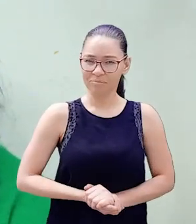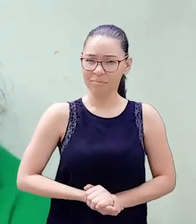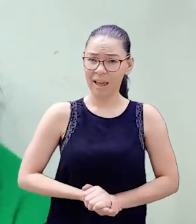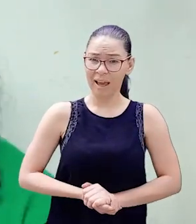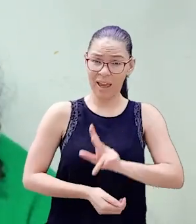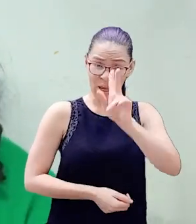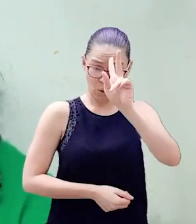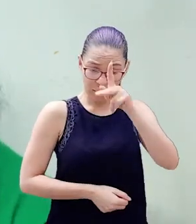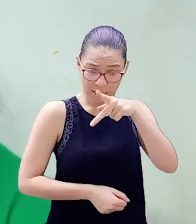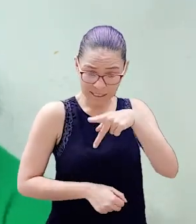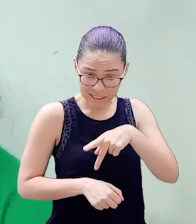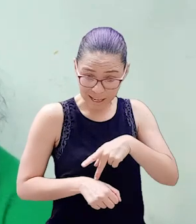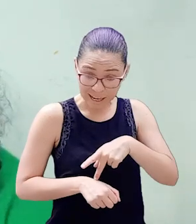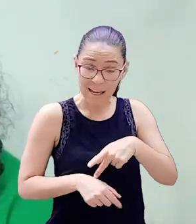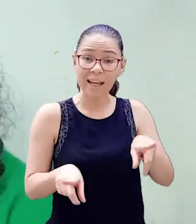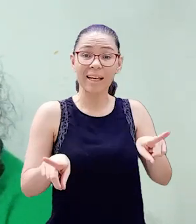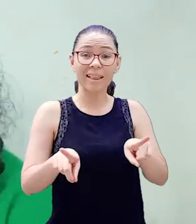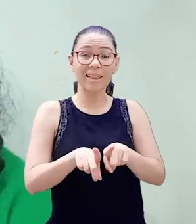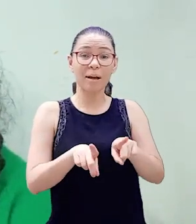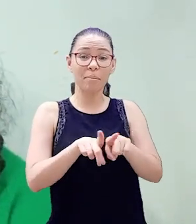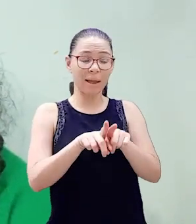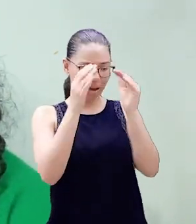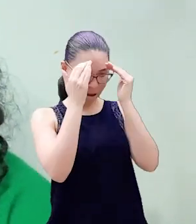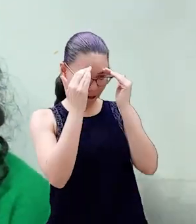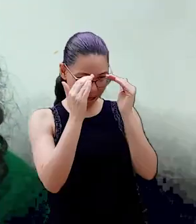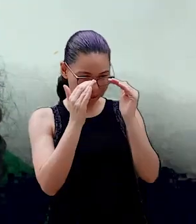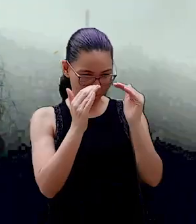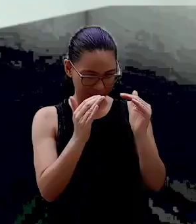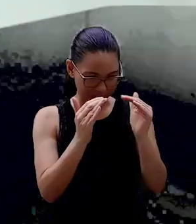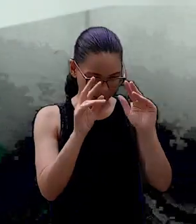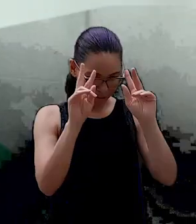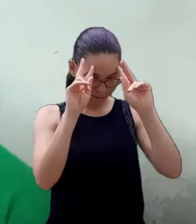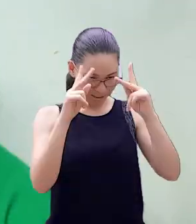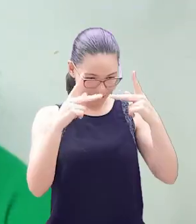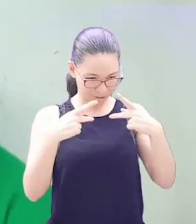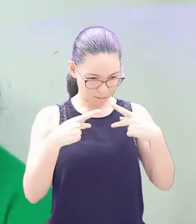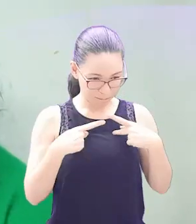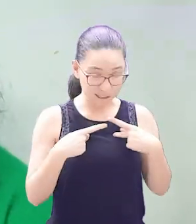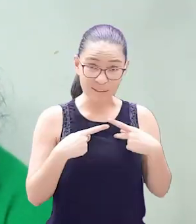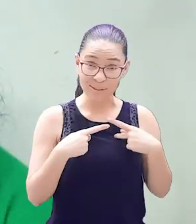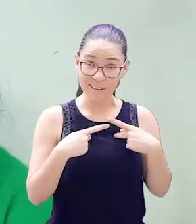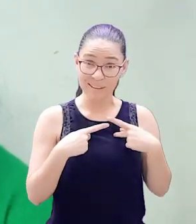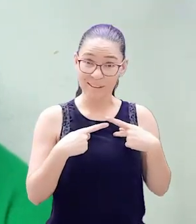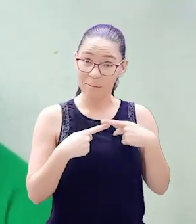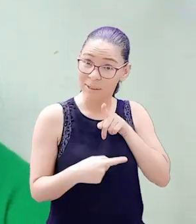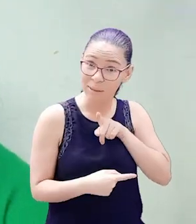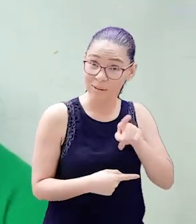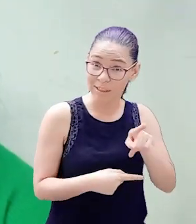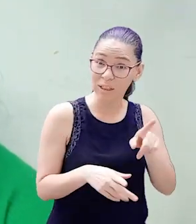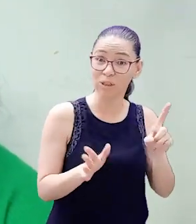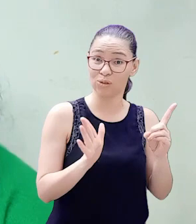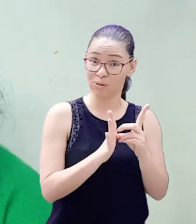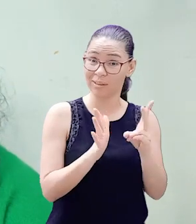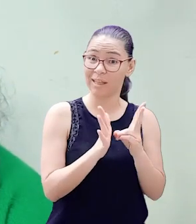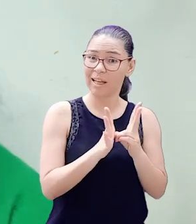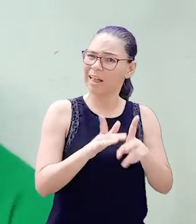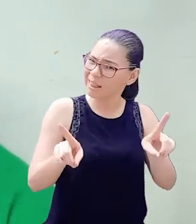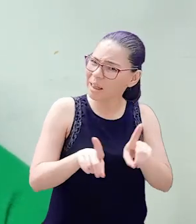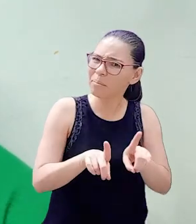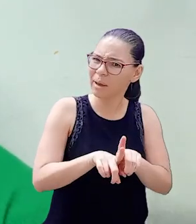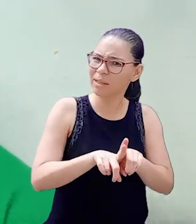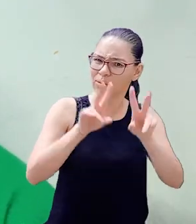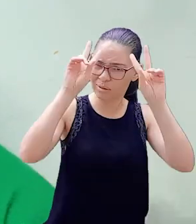reconhecimento dos princípios humanitários expressos nesses documentos e a sua aplicação. O direito à